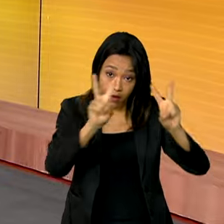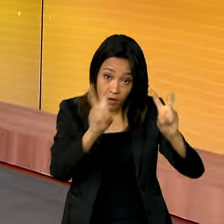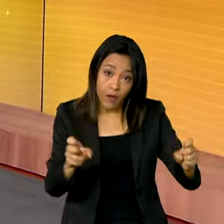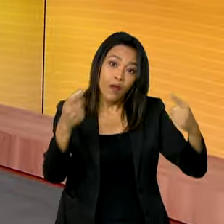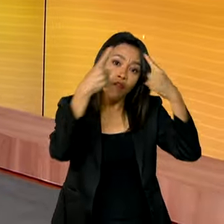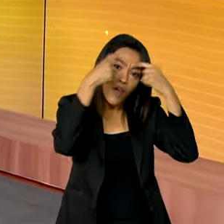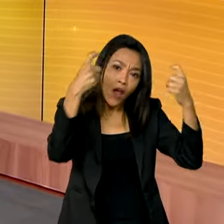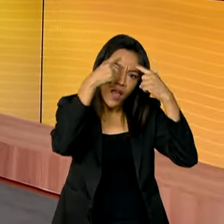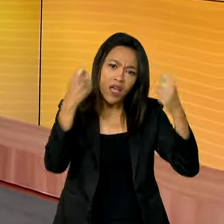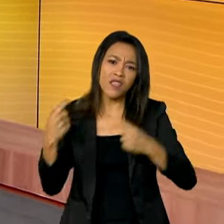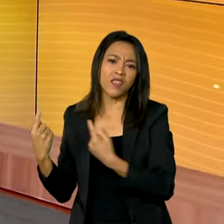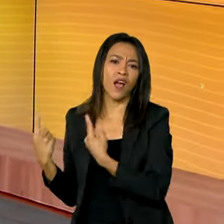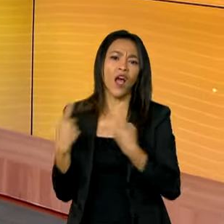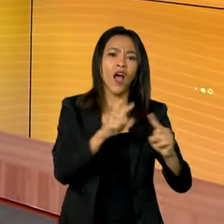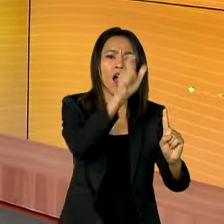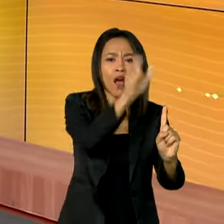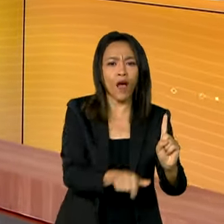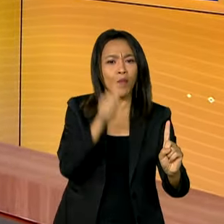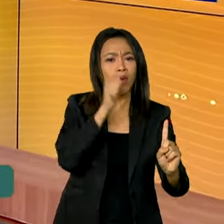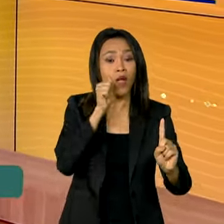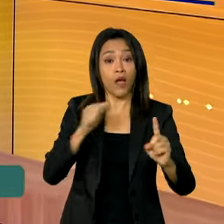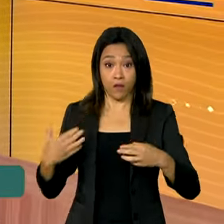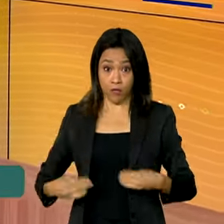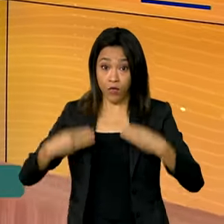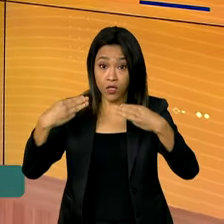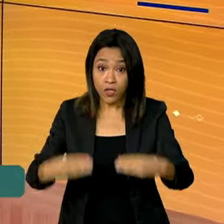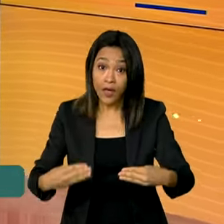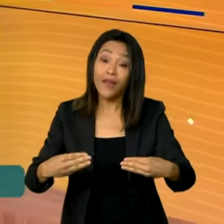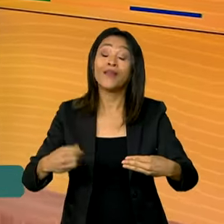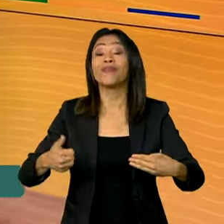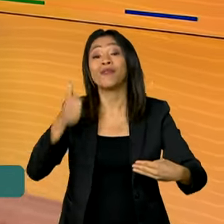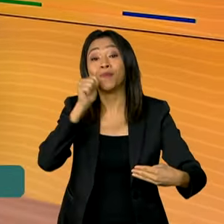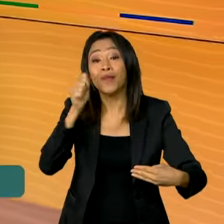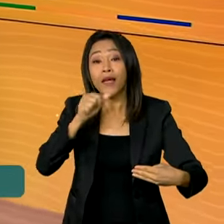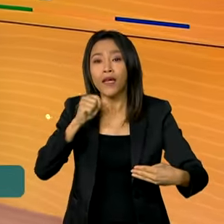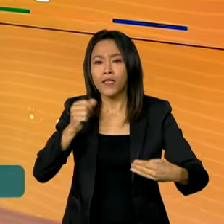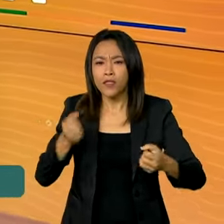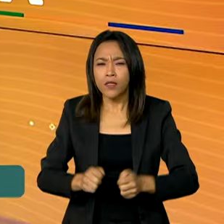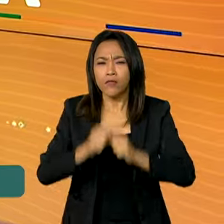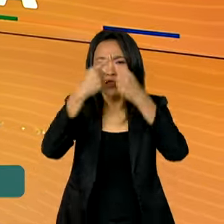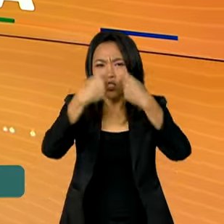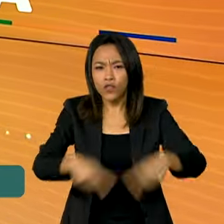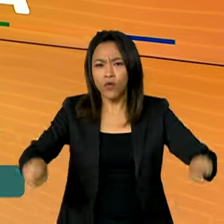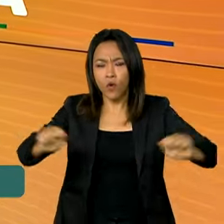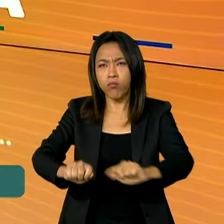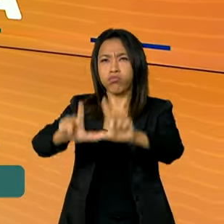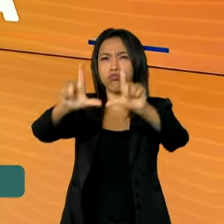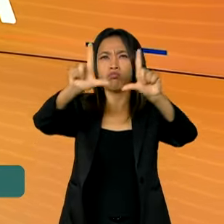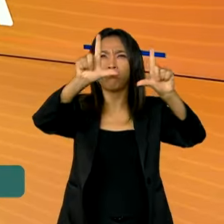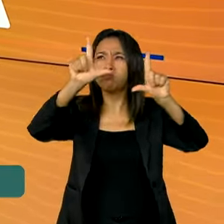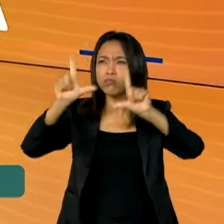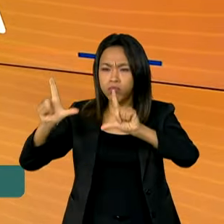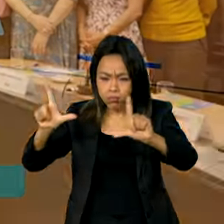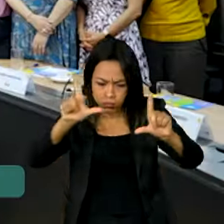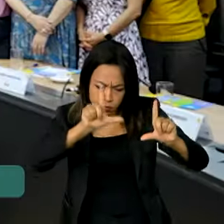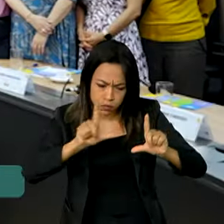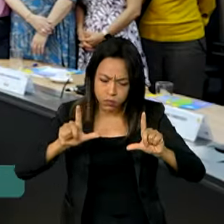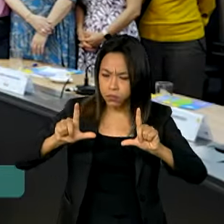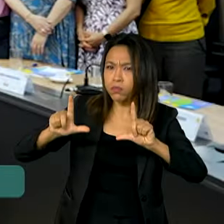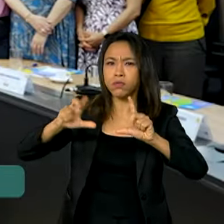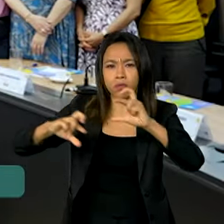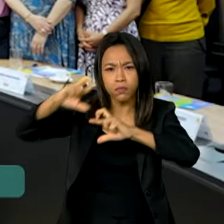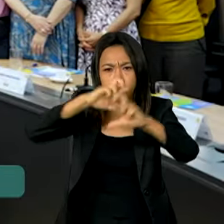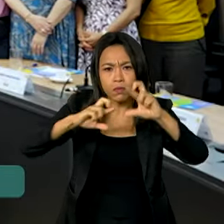à violência contra a mulher. O Ministério das Mulheres lançou o painel de monitoramento da Casa da Mulher Brasileira, que traz informações